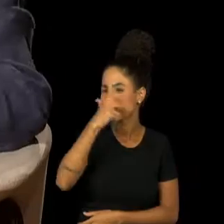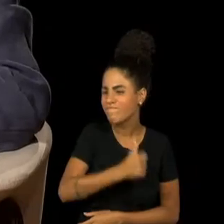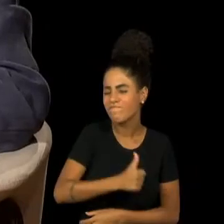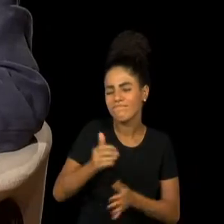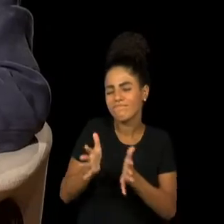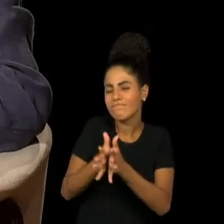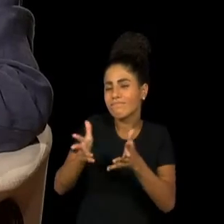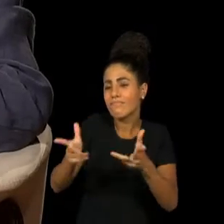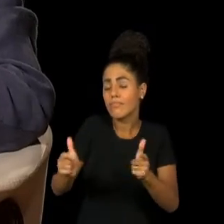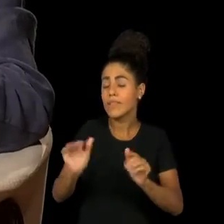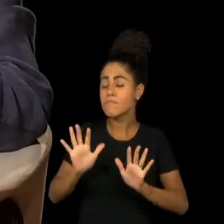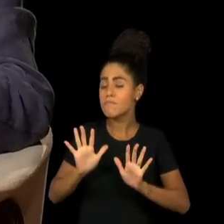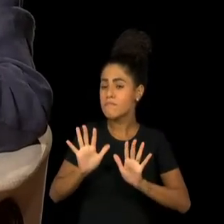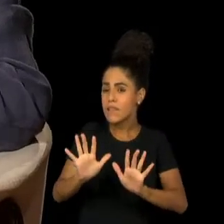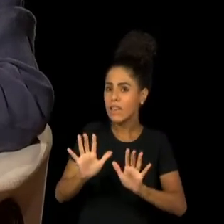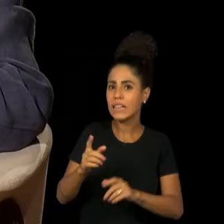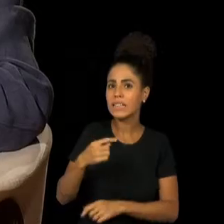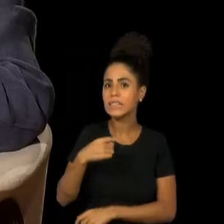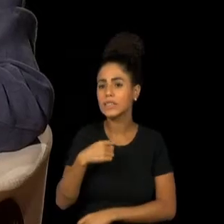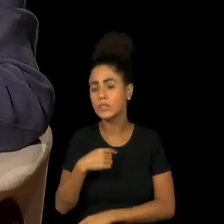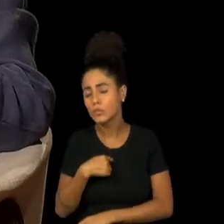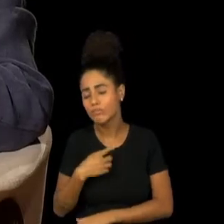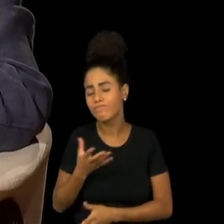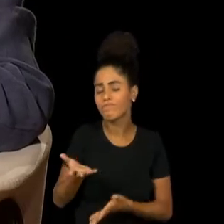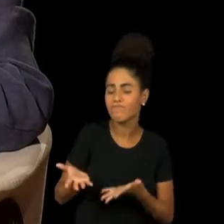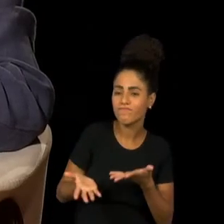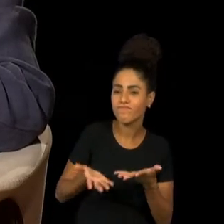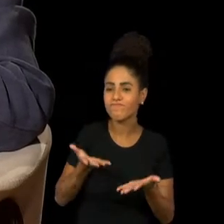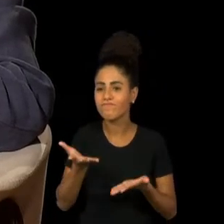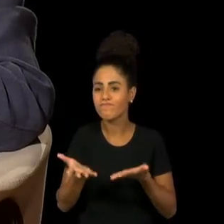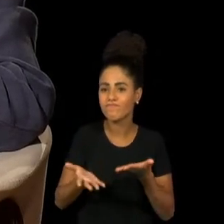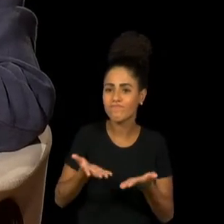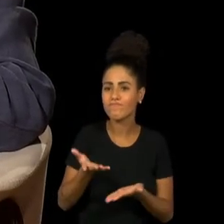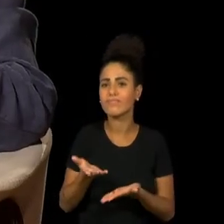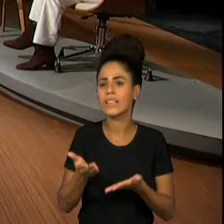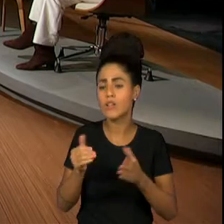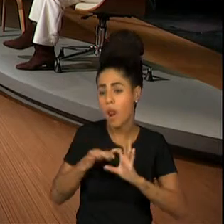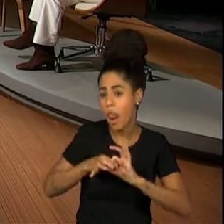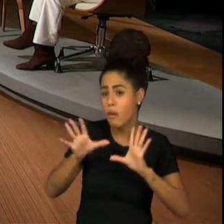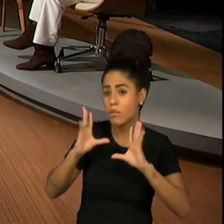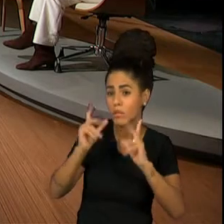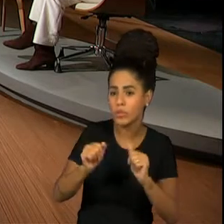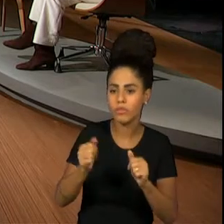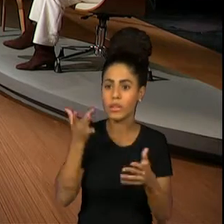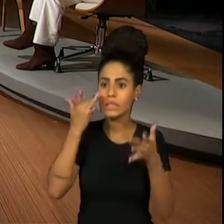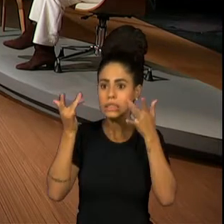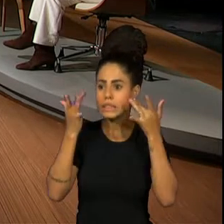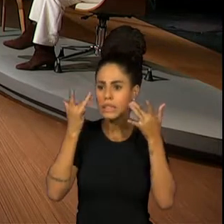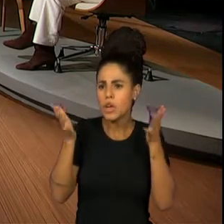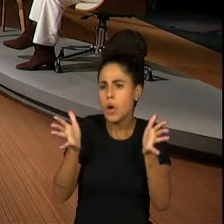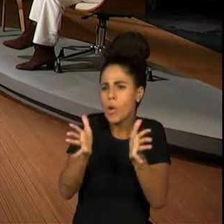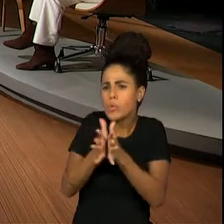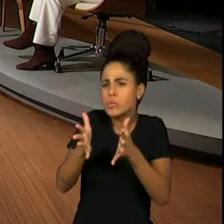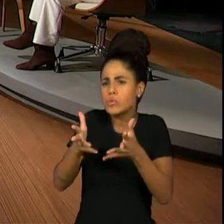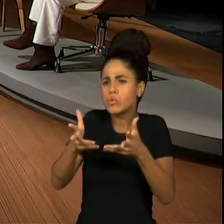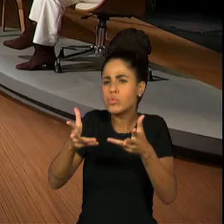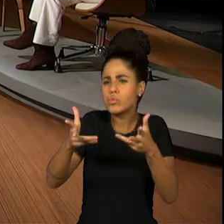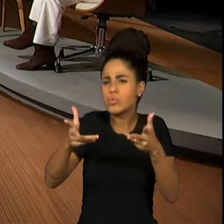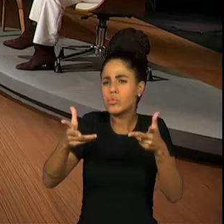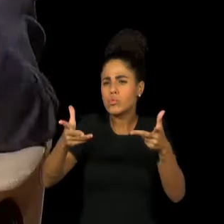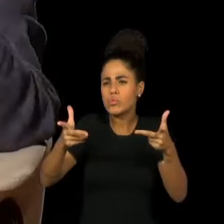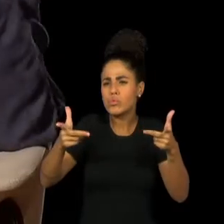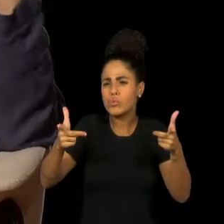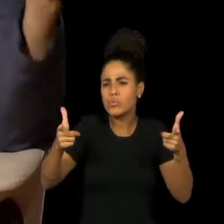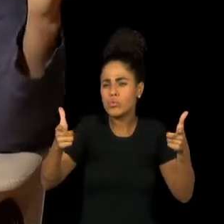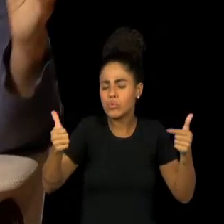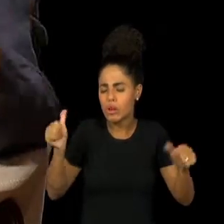infelizmente, o Soassuna, naquele momento, ainda não liberou. Então, foi uma peça maravilhosa. Depois ele veio remontar de